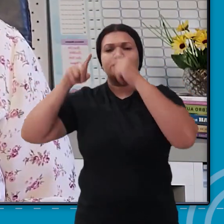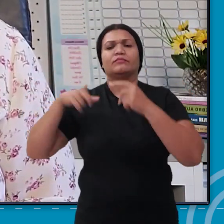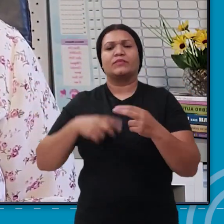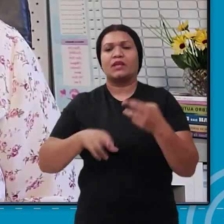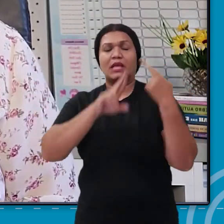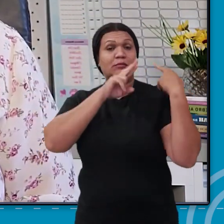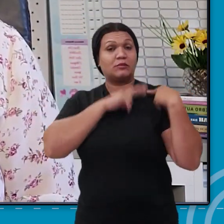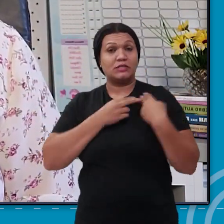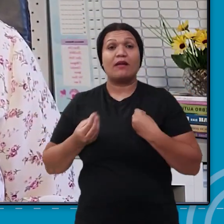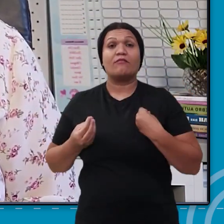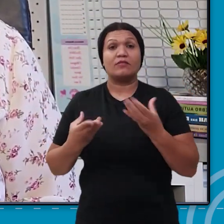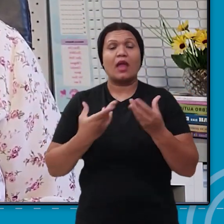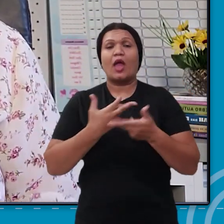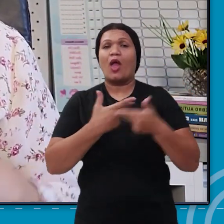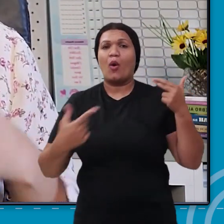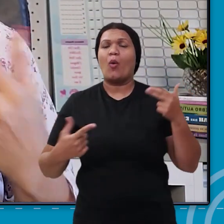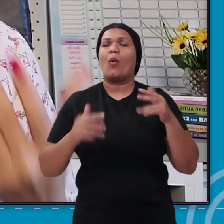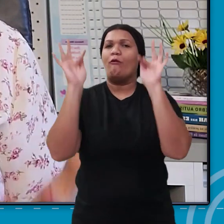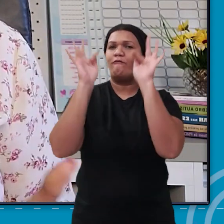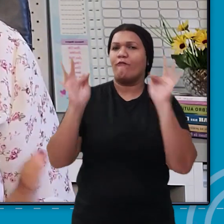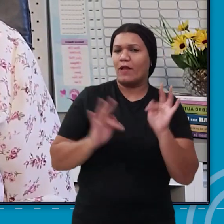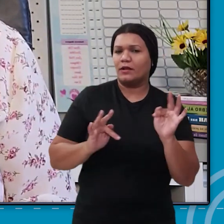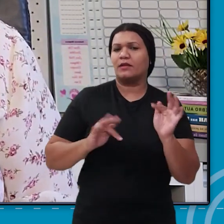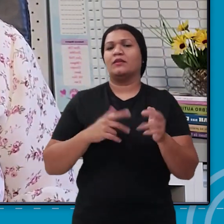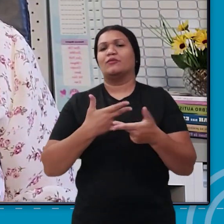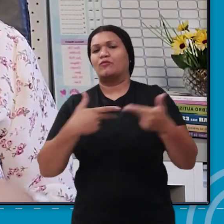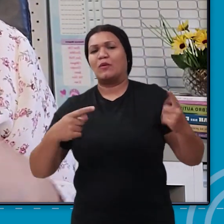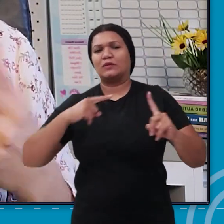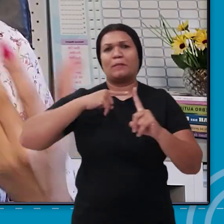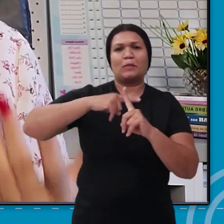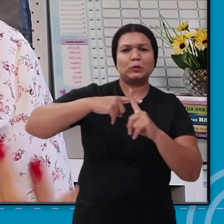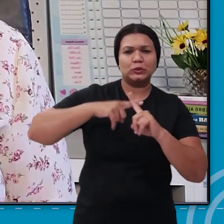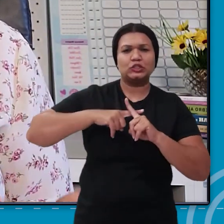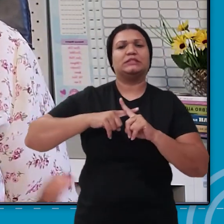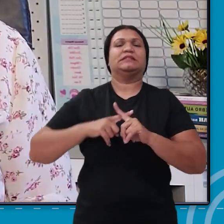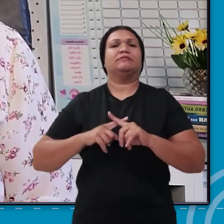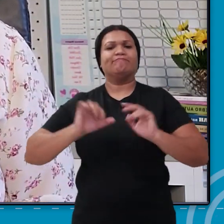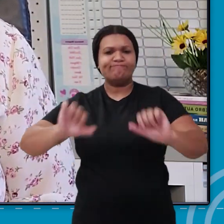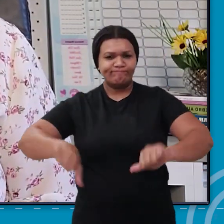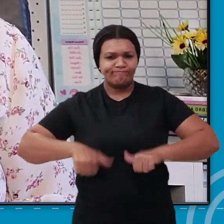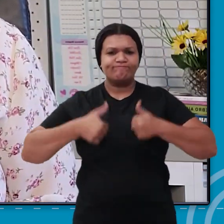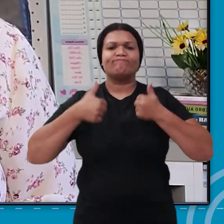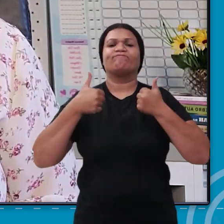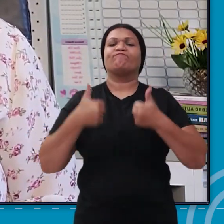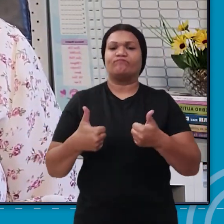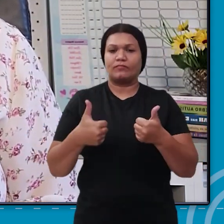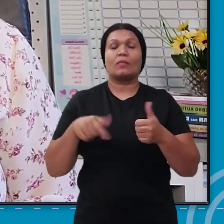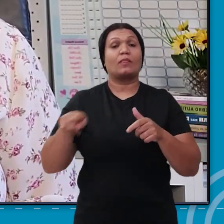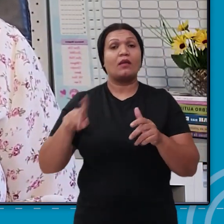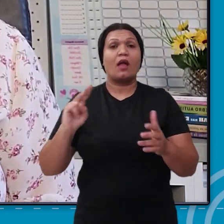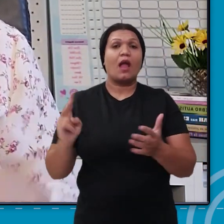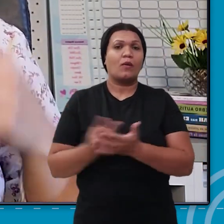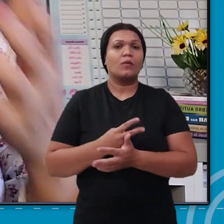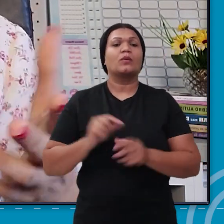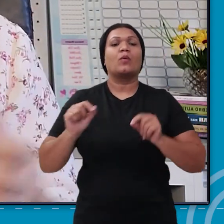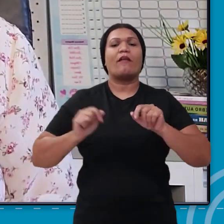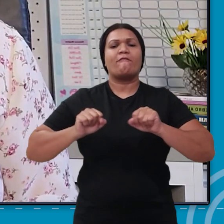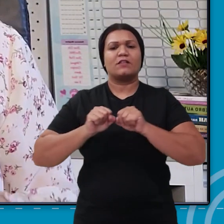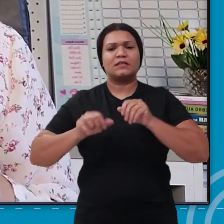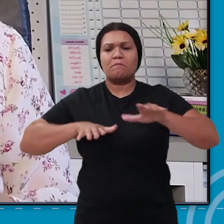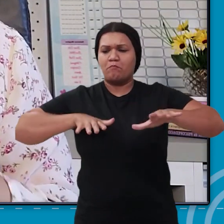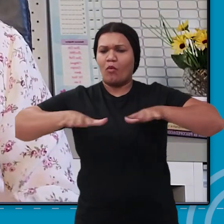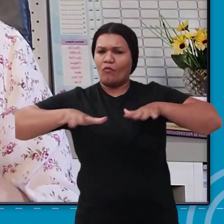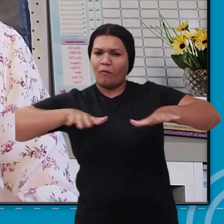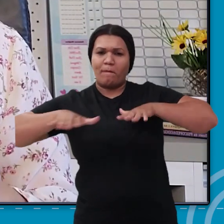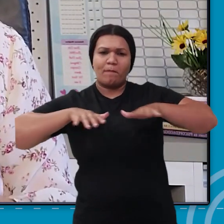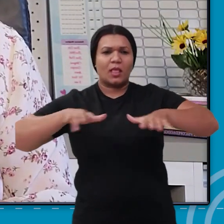bem-estar, pela alegria, pela felicidade, pela disposição. E isso só acontece através ali